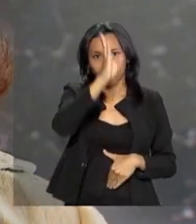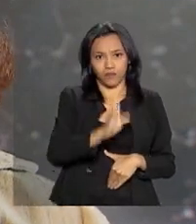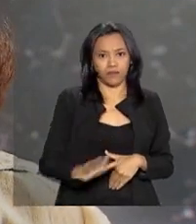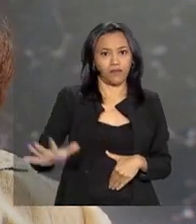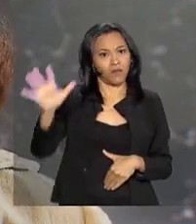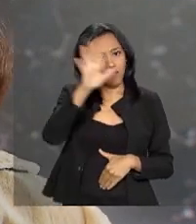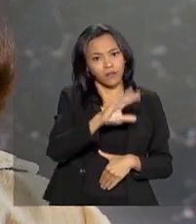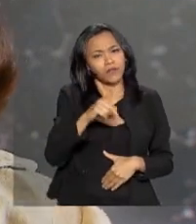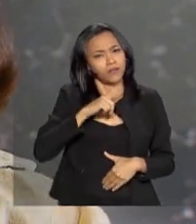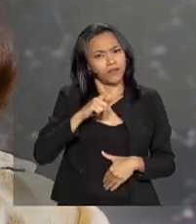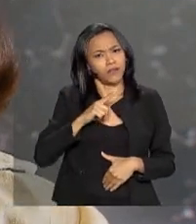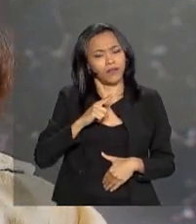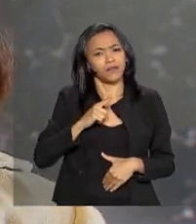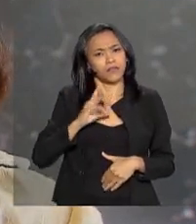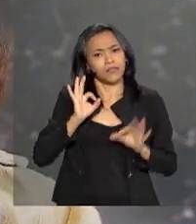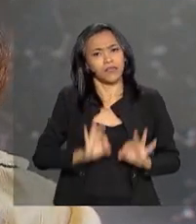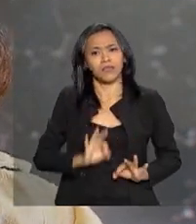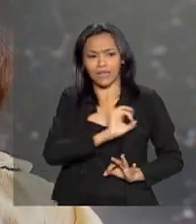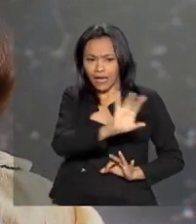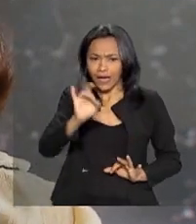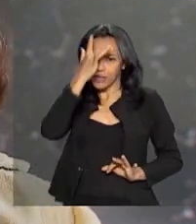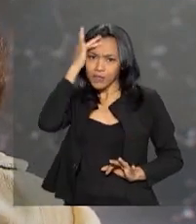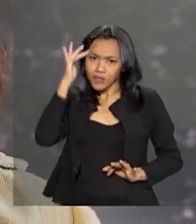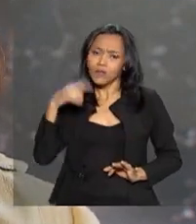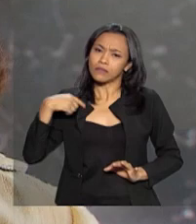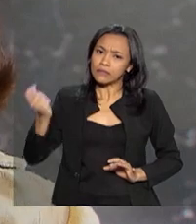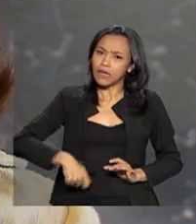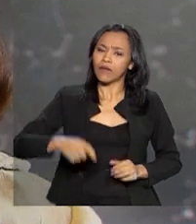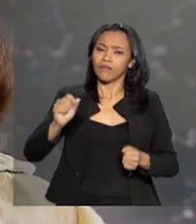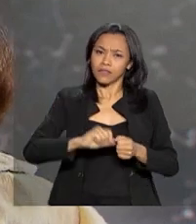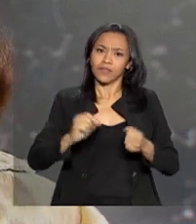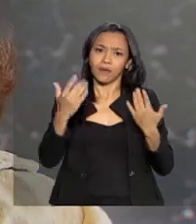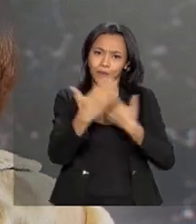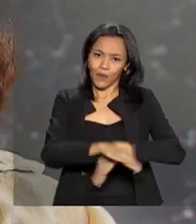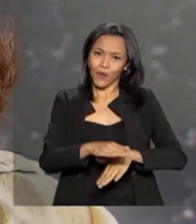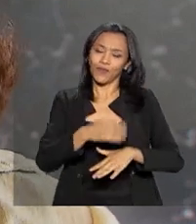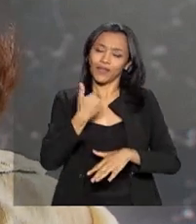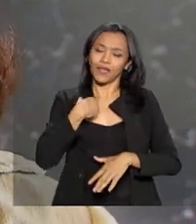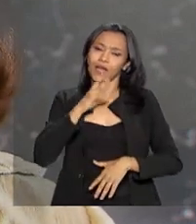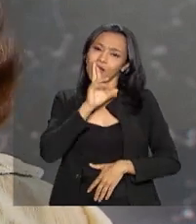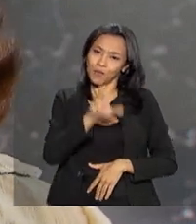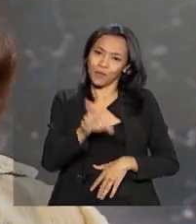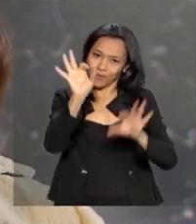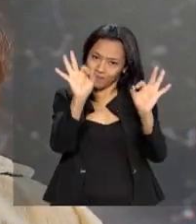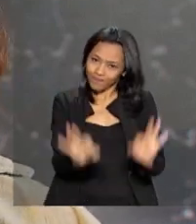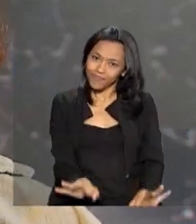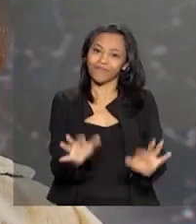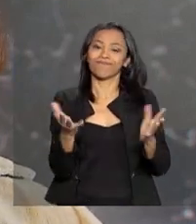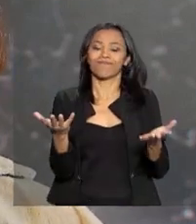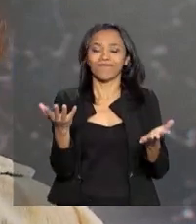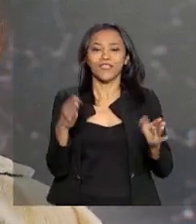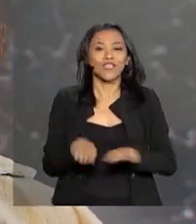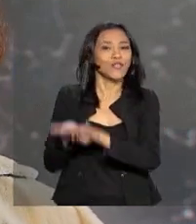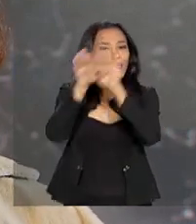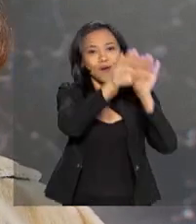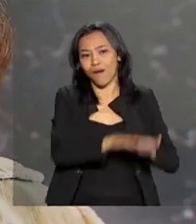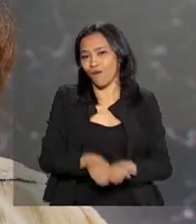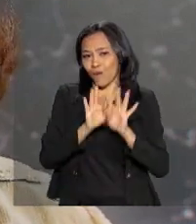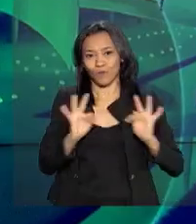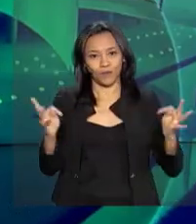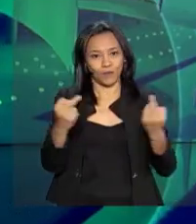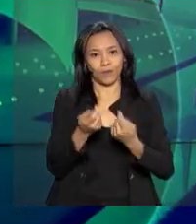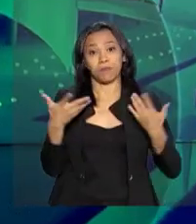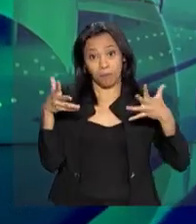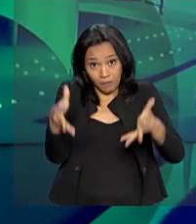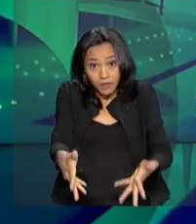possam ter a certeza que vai ter condições ideais de fazer a prova e um resultado justo em pé de igualdade com todos os participantes.